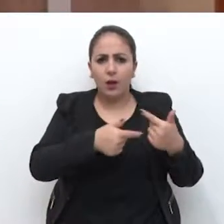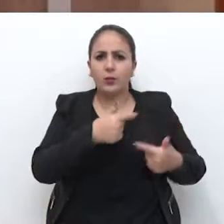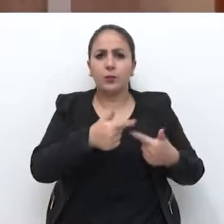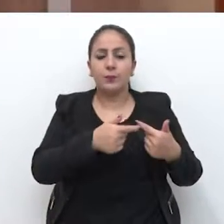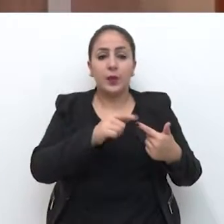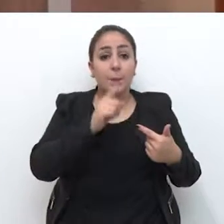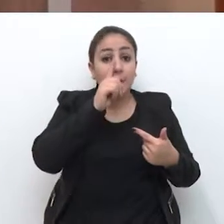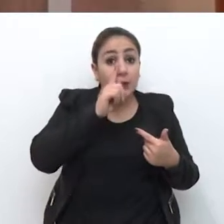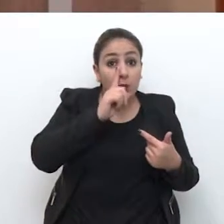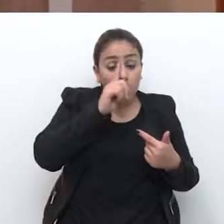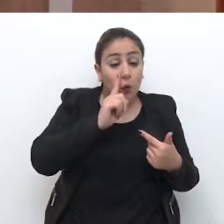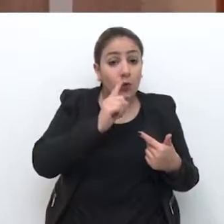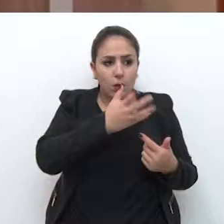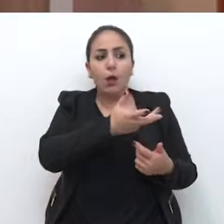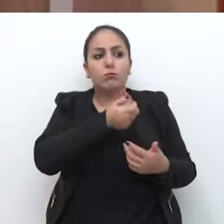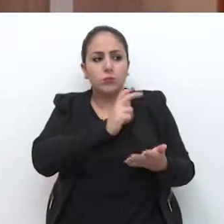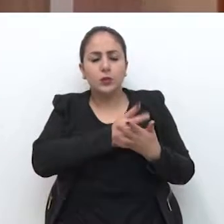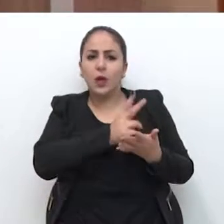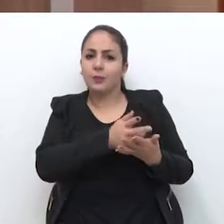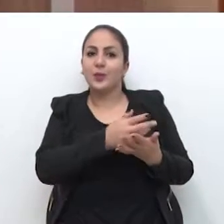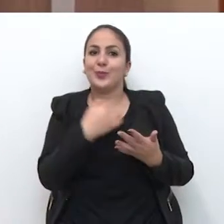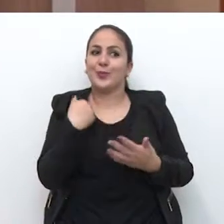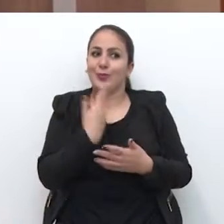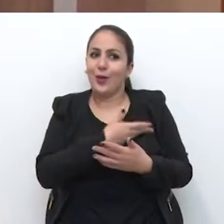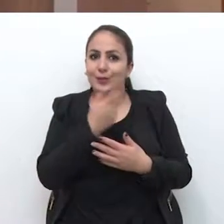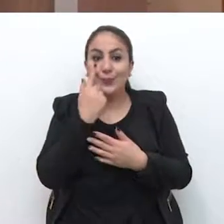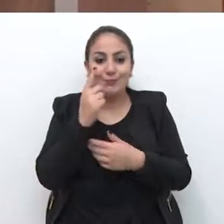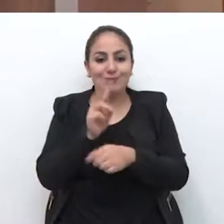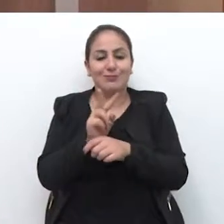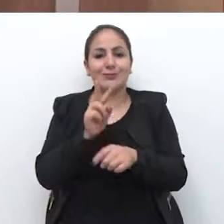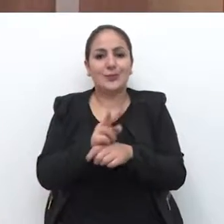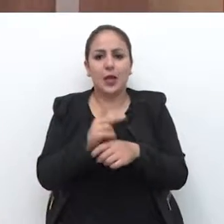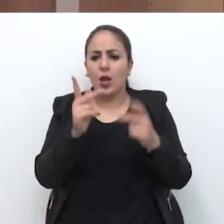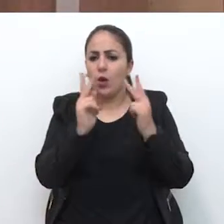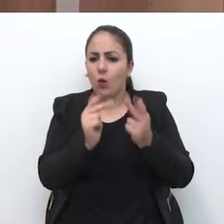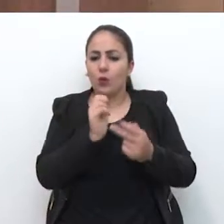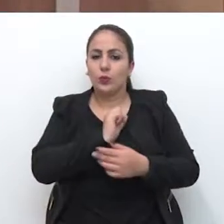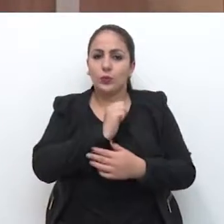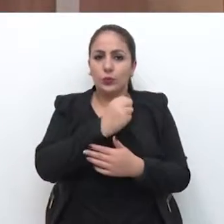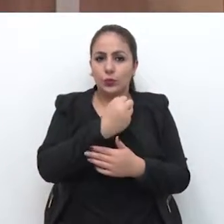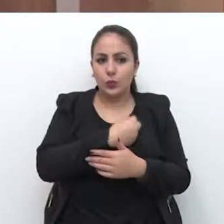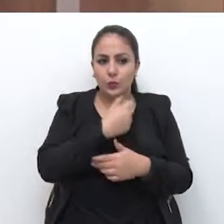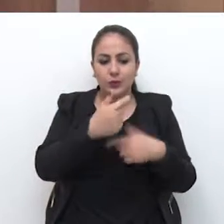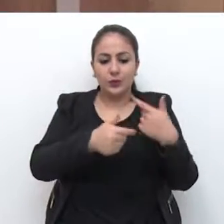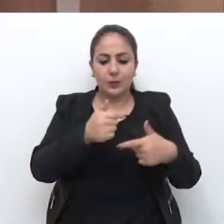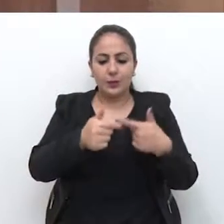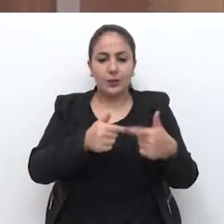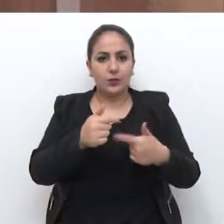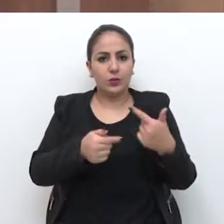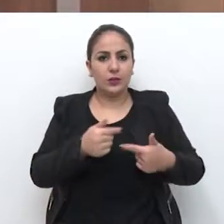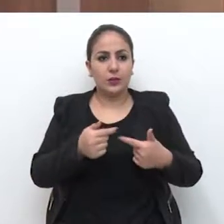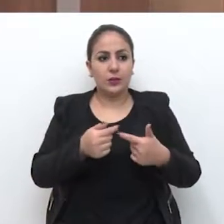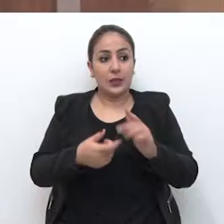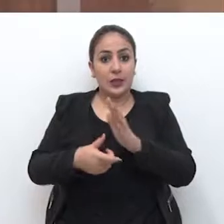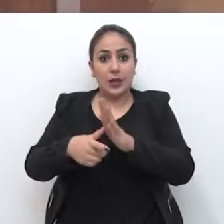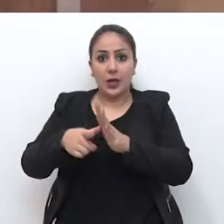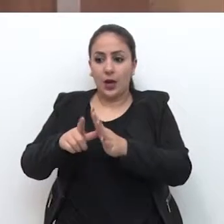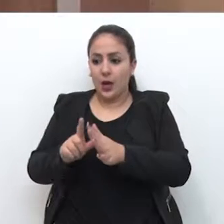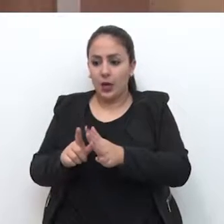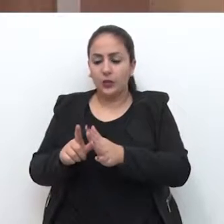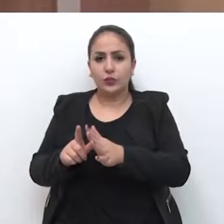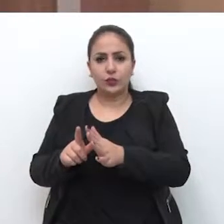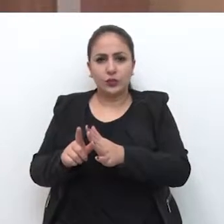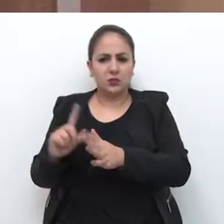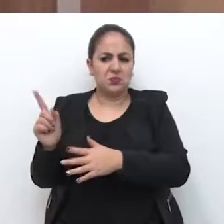que trabalham em funções que não são mais consideradas insalubres. Tivemos um mesmo número de trabalhadores que trabalhavam em funções que não eram